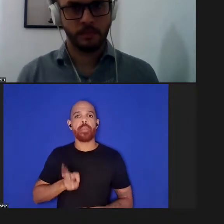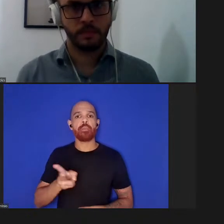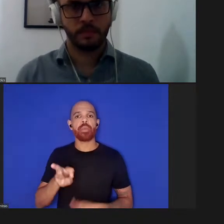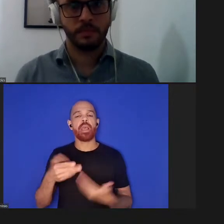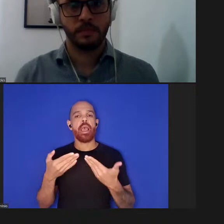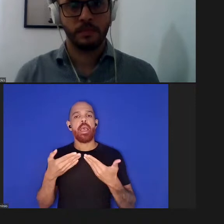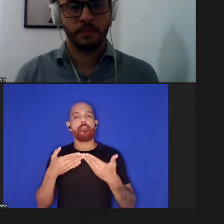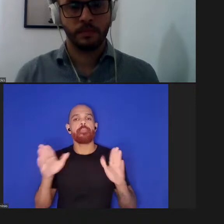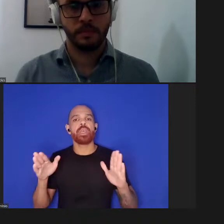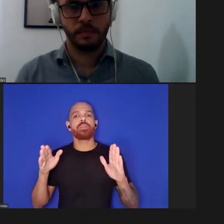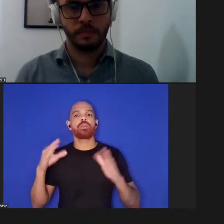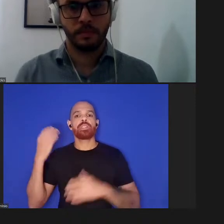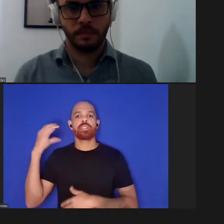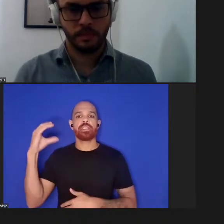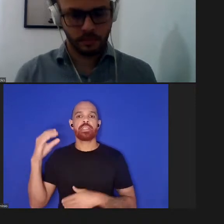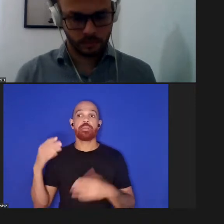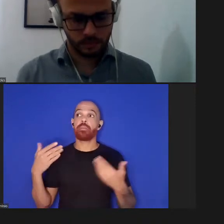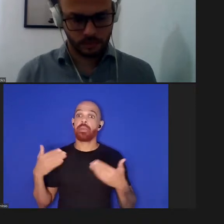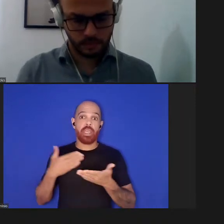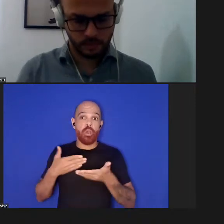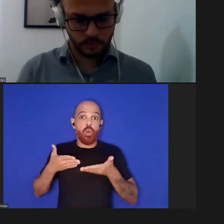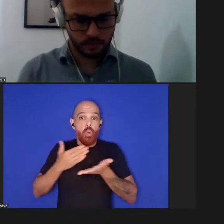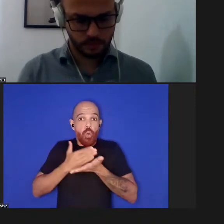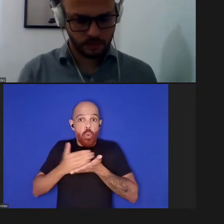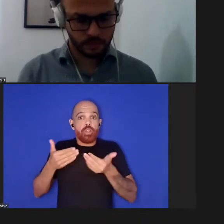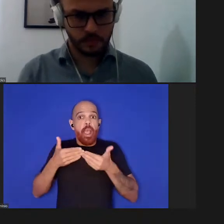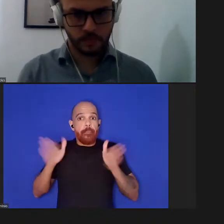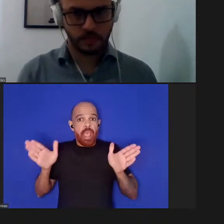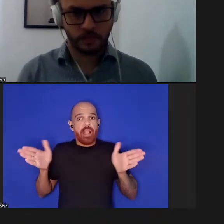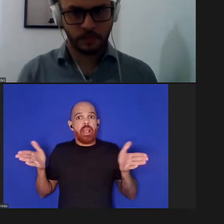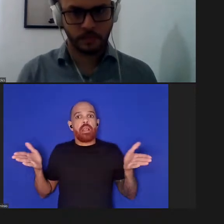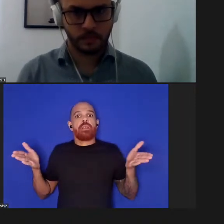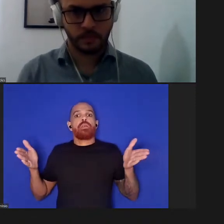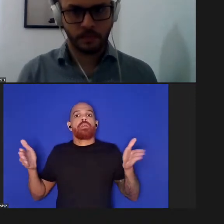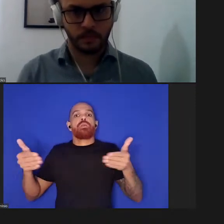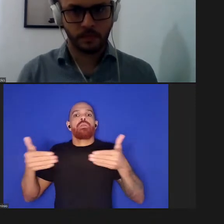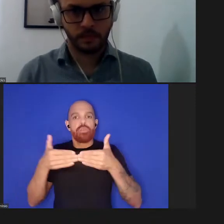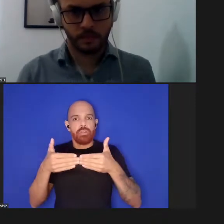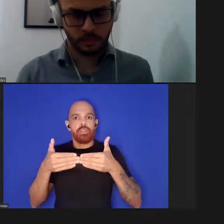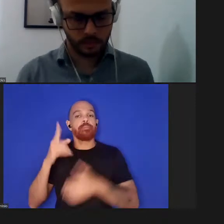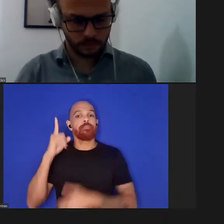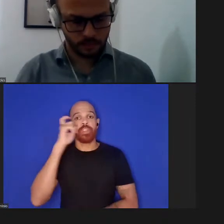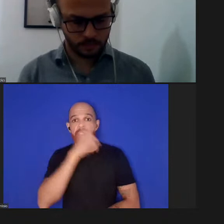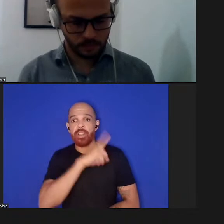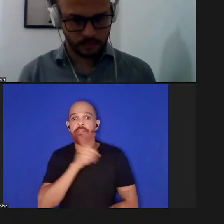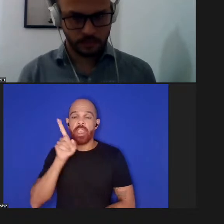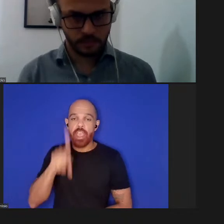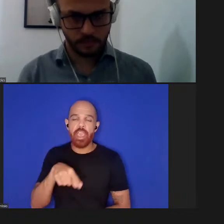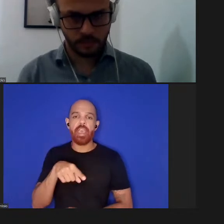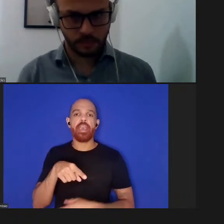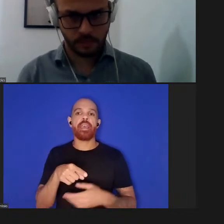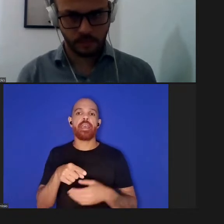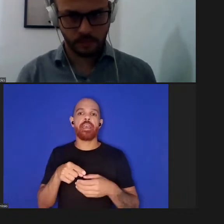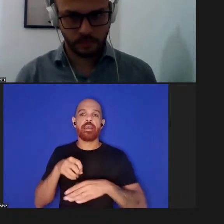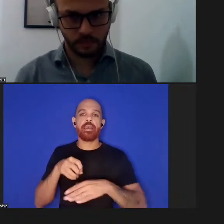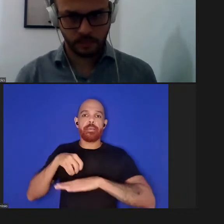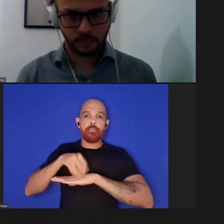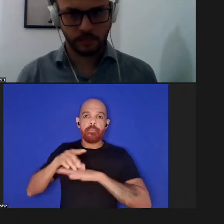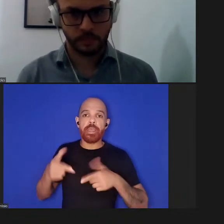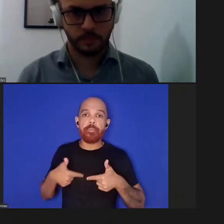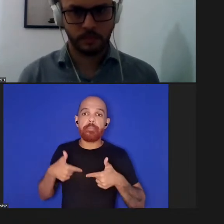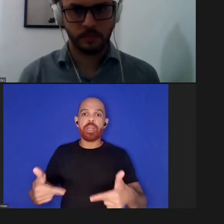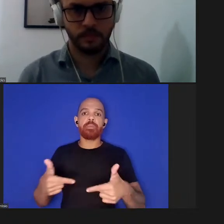nasceu aberta e foi se fechando ao longo do tempo então acho que um desafio é a gente implementar o que a gente já tem de